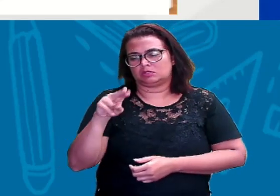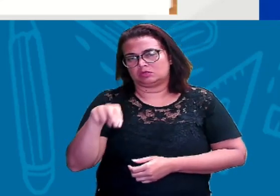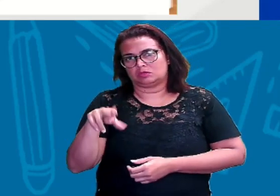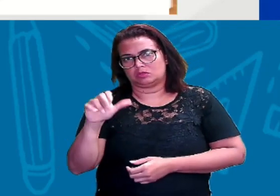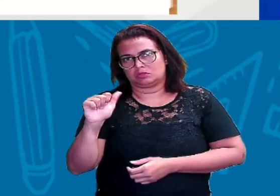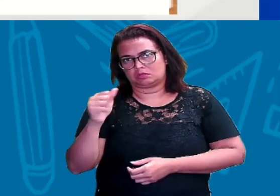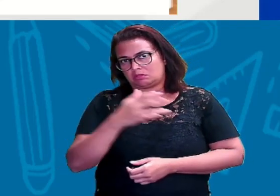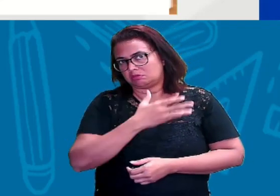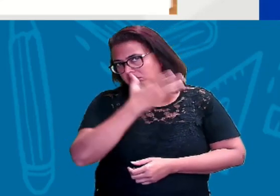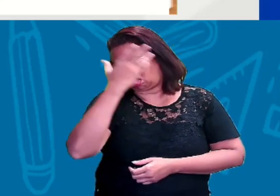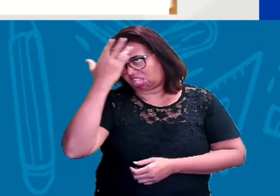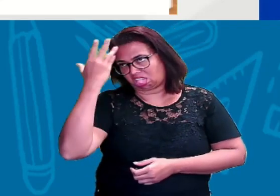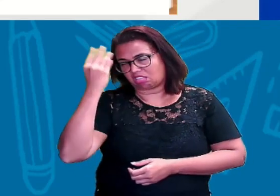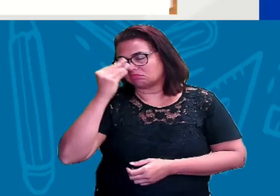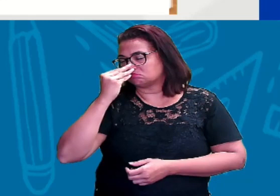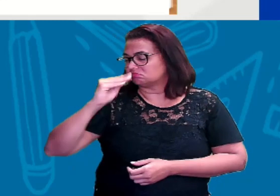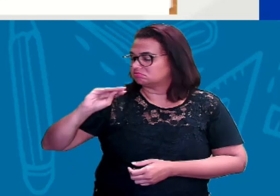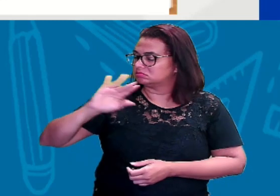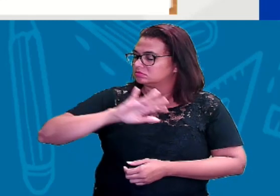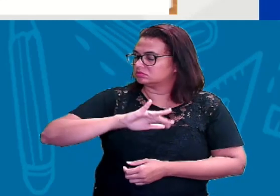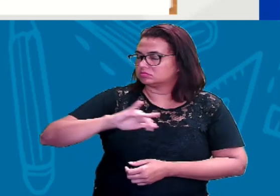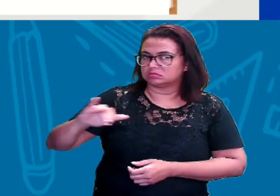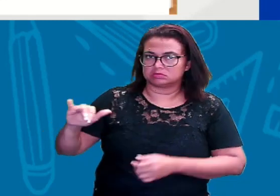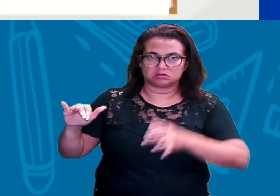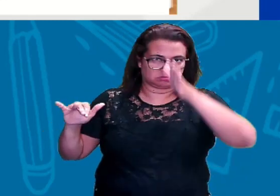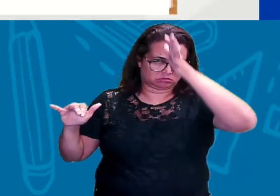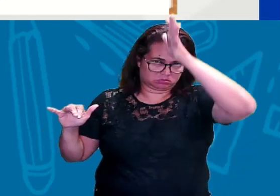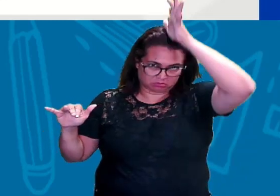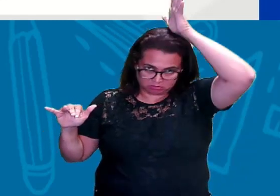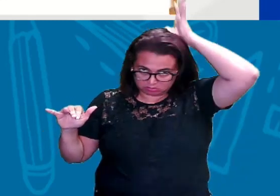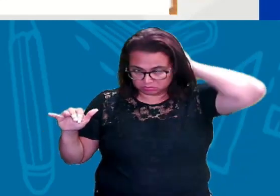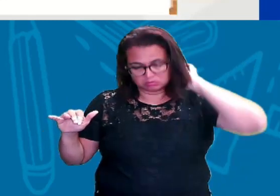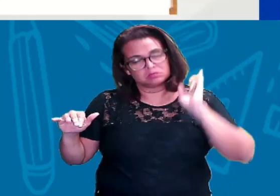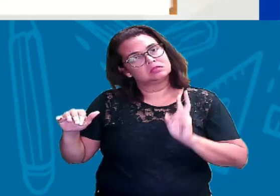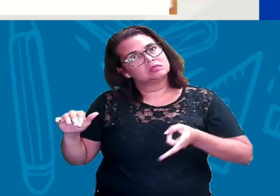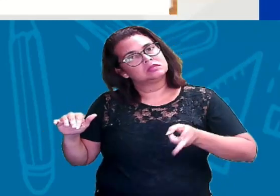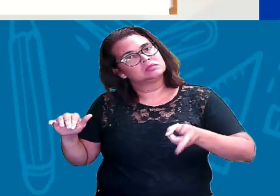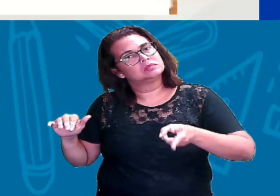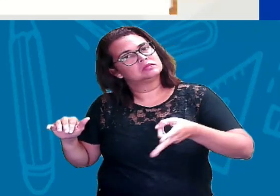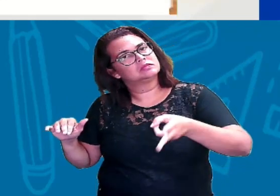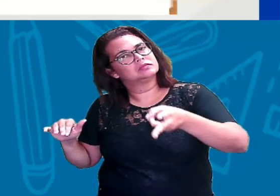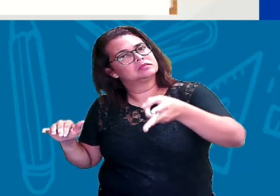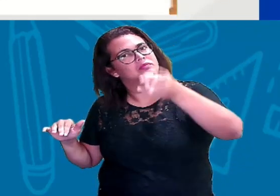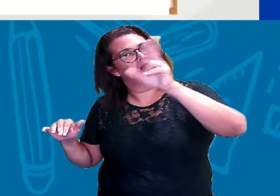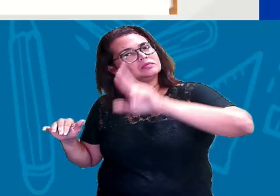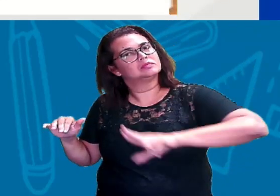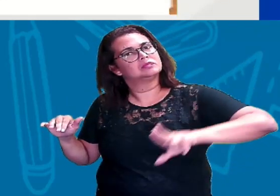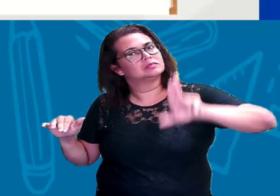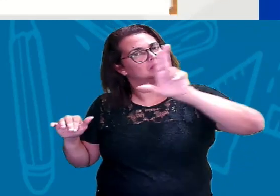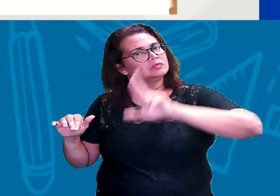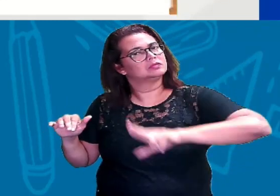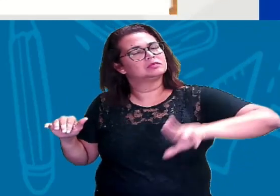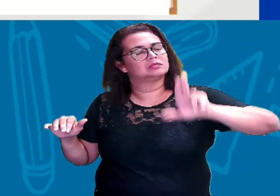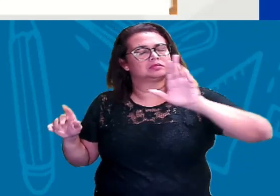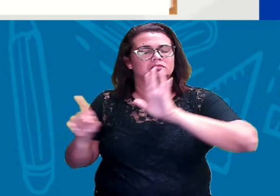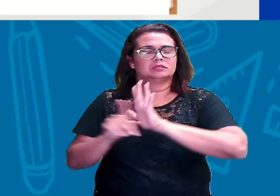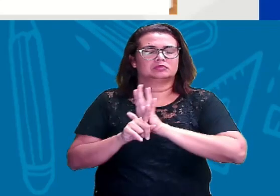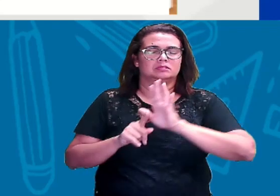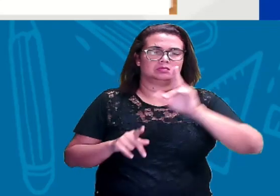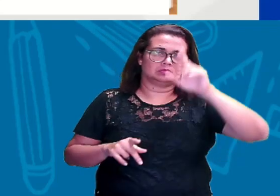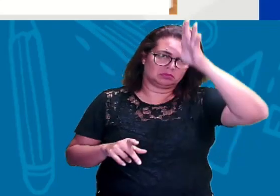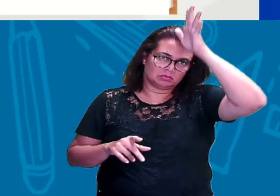aí a gente ficou só com o alfabeto romano ou também conhecido como alfabeto latino. Certinho?